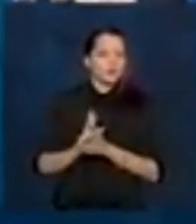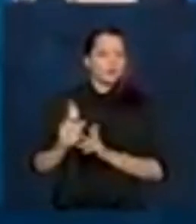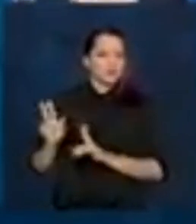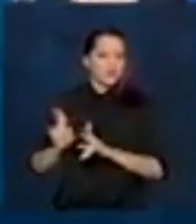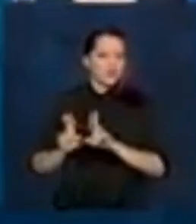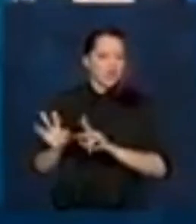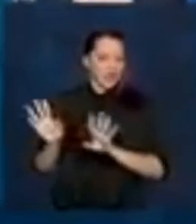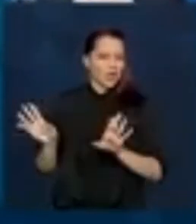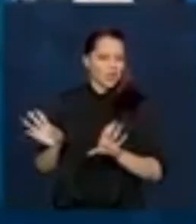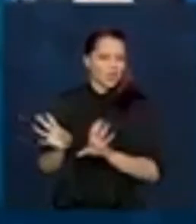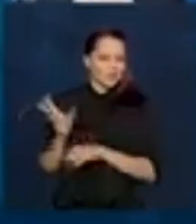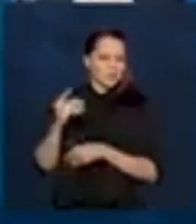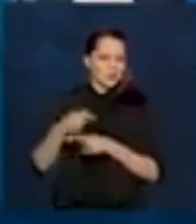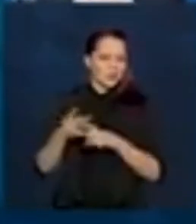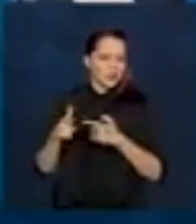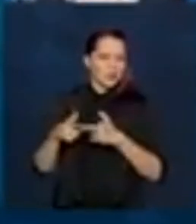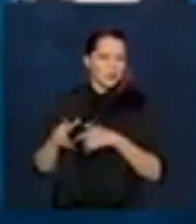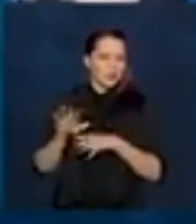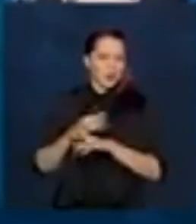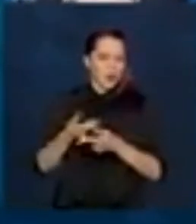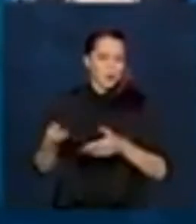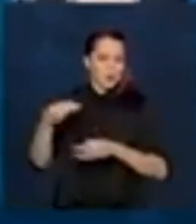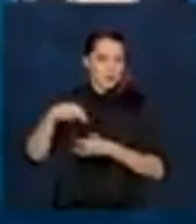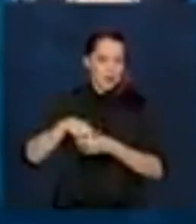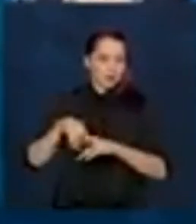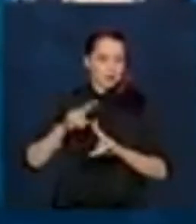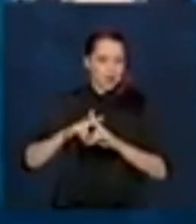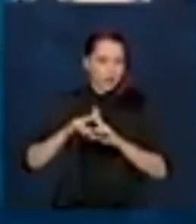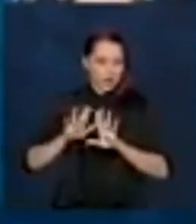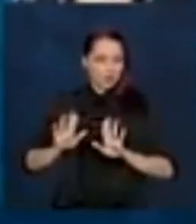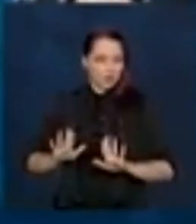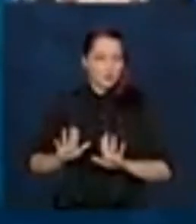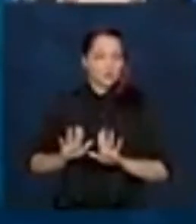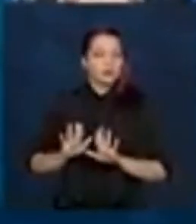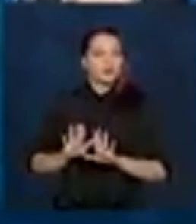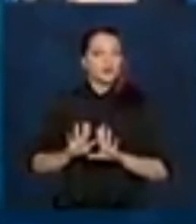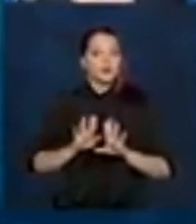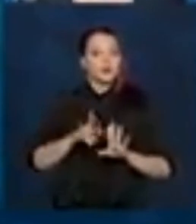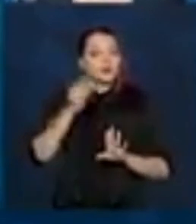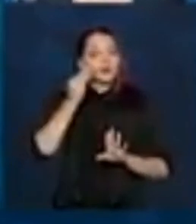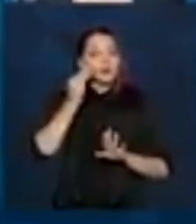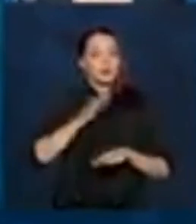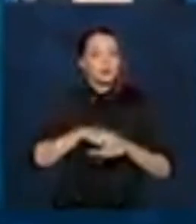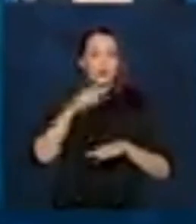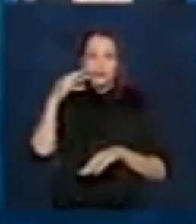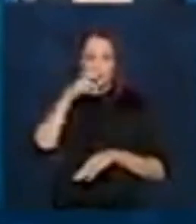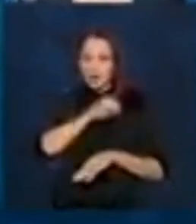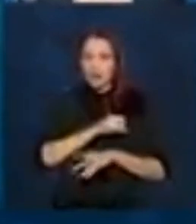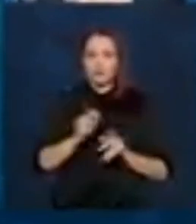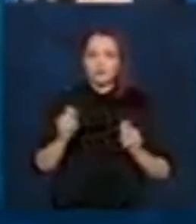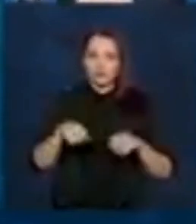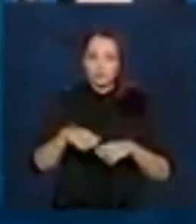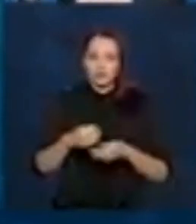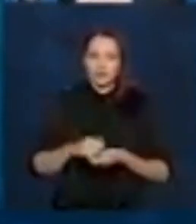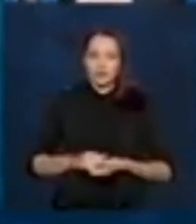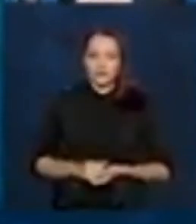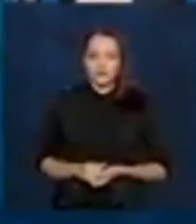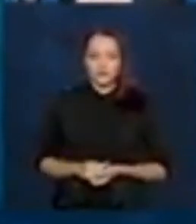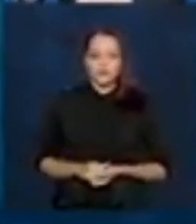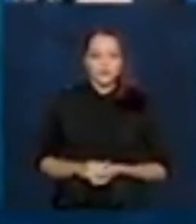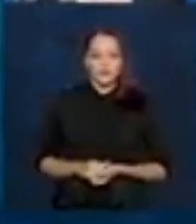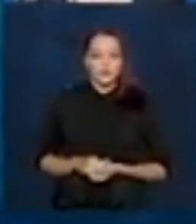dinâmicas internas da Caixa Econômica Federal, mas nós tentamos acelerar ao máximo. Agora,